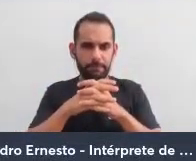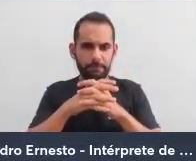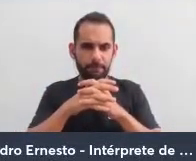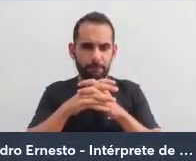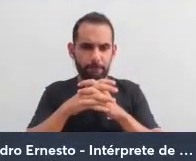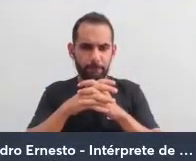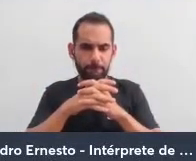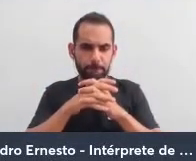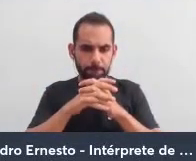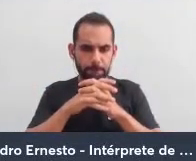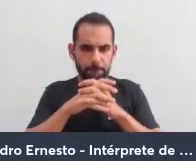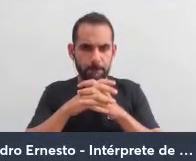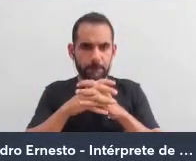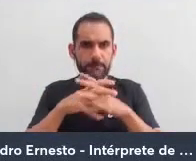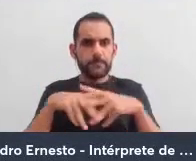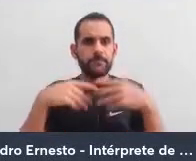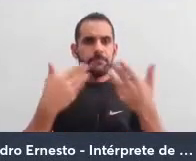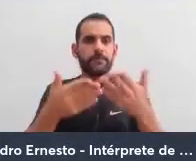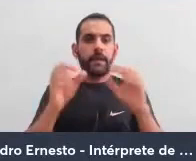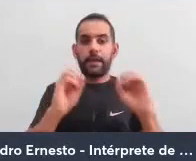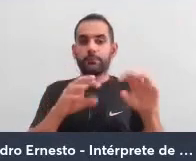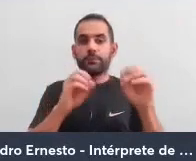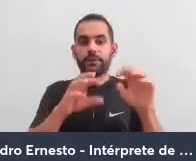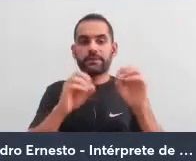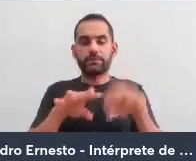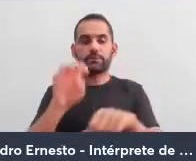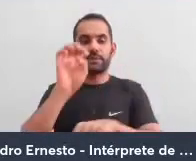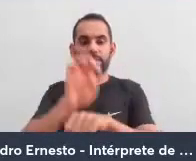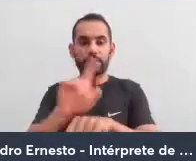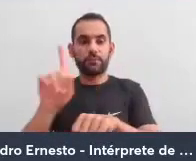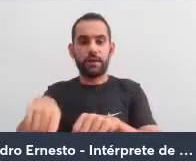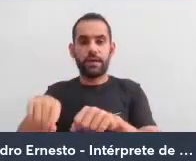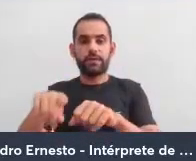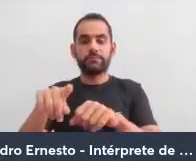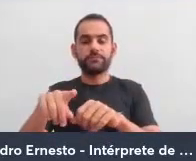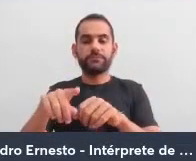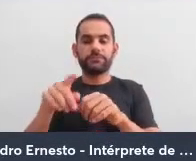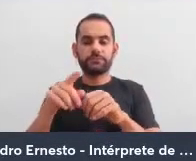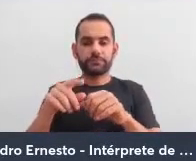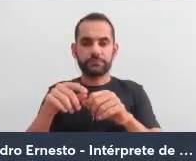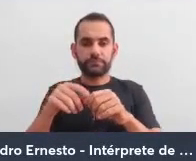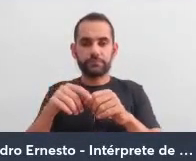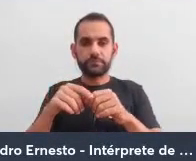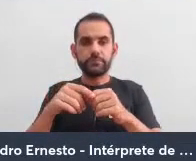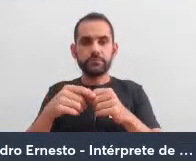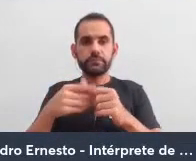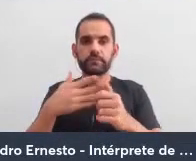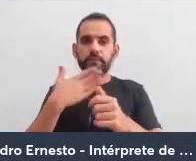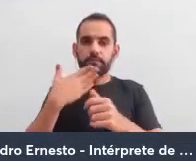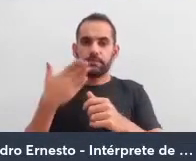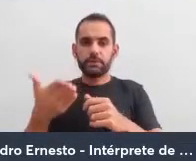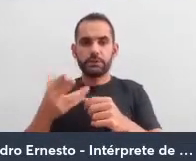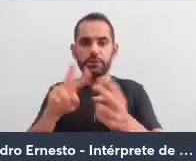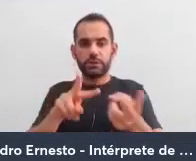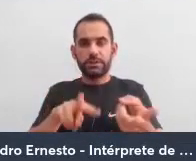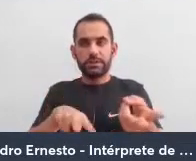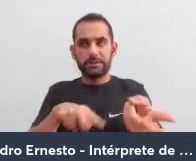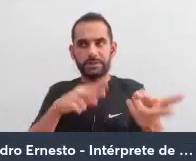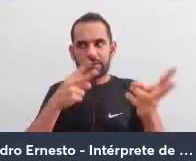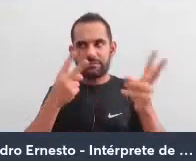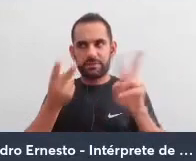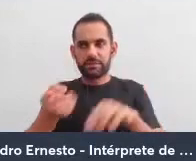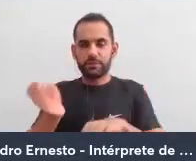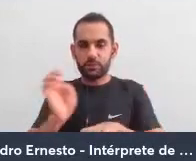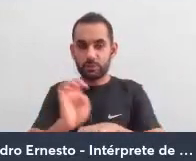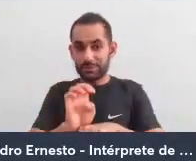A educação estatal, então, ela vai se colocar como um apelo à transcendência do Estado, mas nós podemos pensar